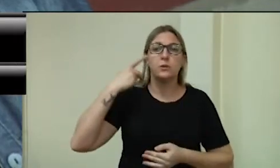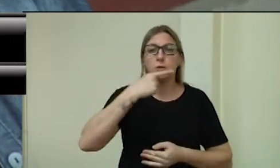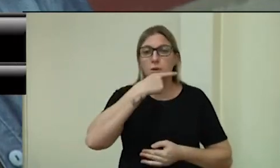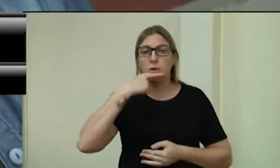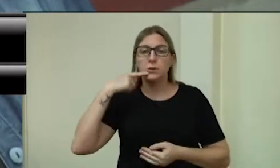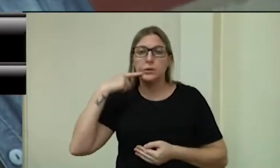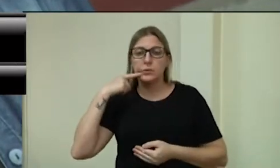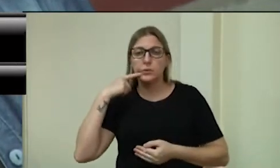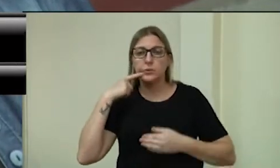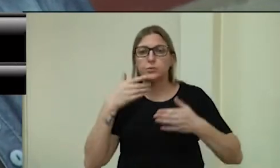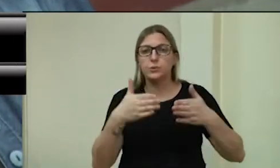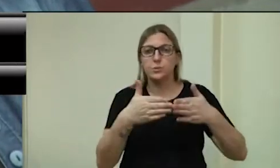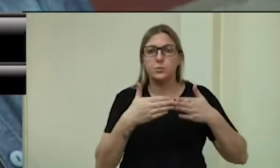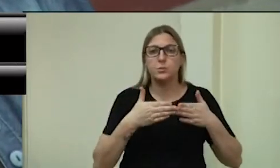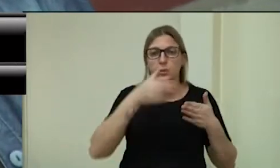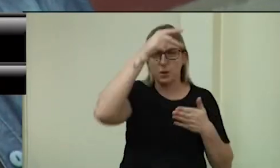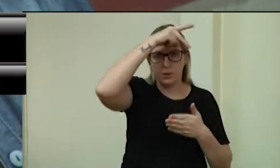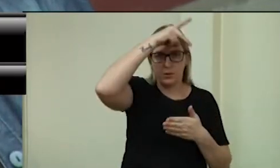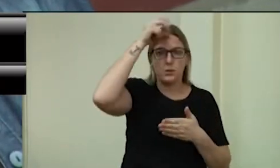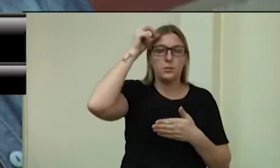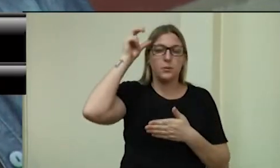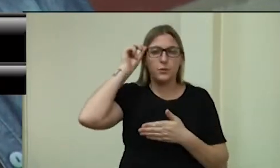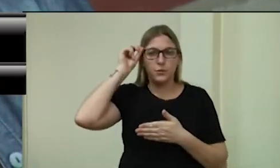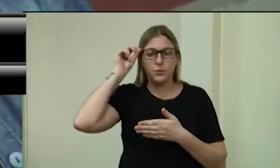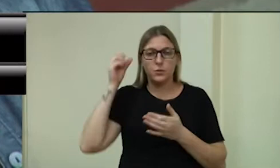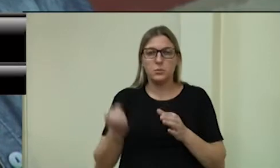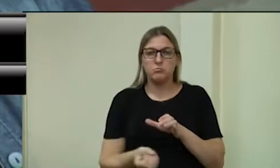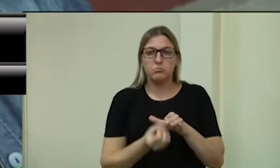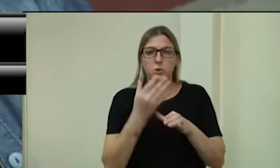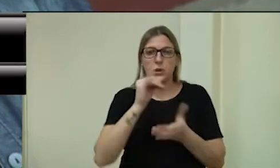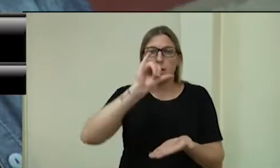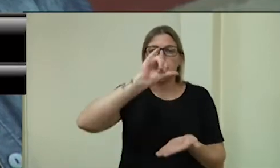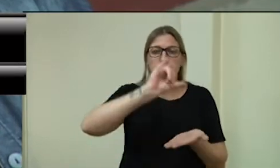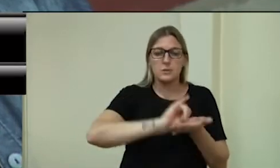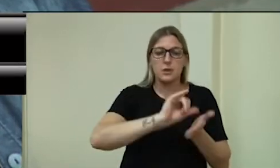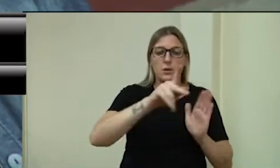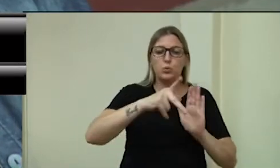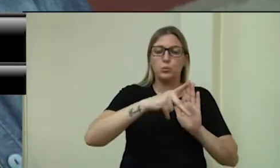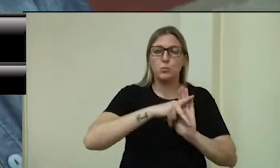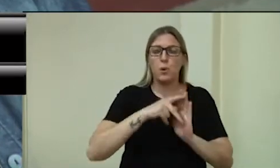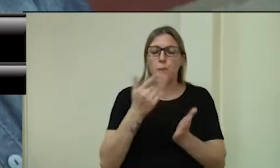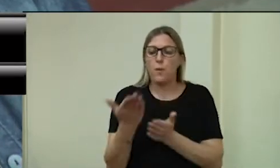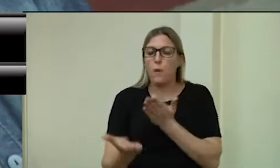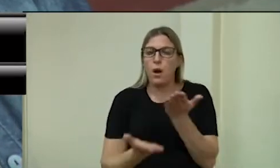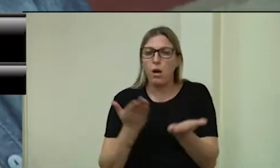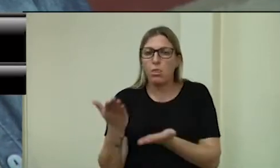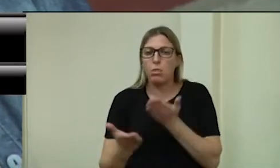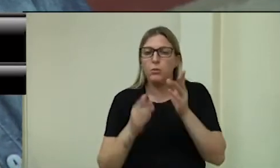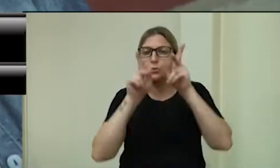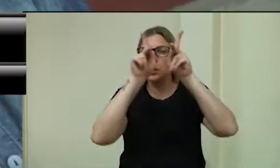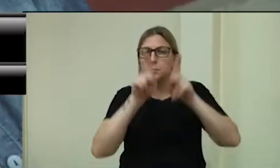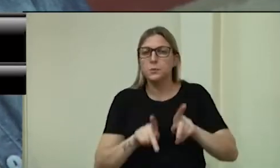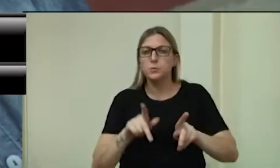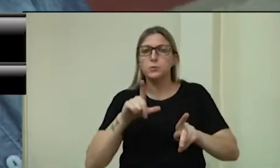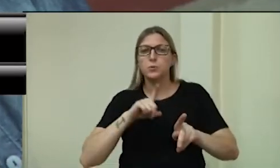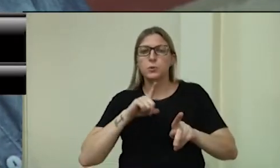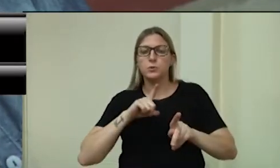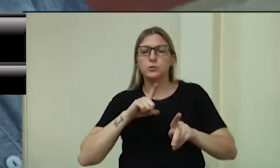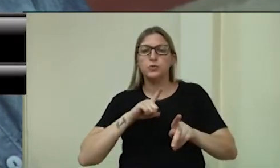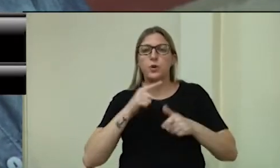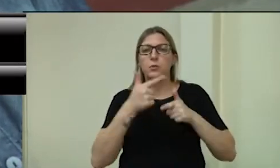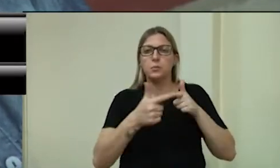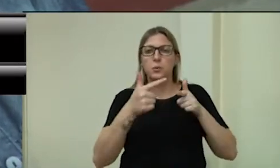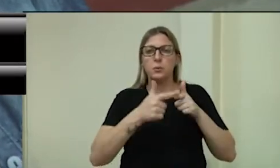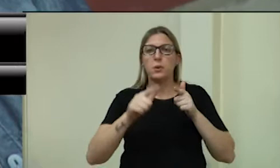Araújo. Solicita aos órgãos competentes a criação de um centro de reabilitação para tratamento de sequelas pós-Covid